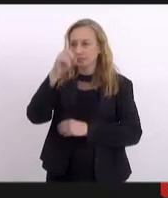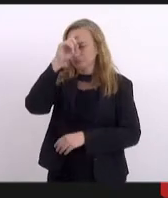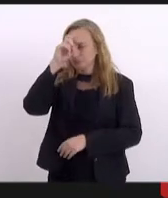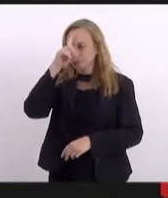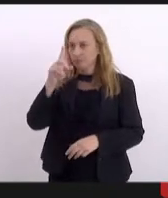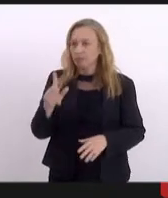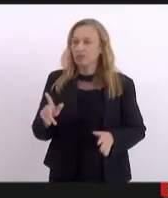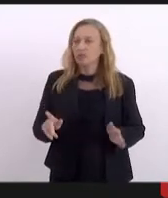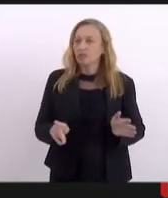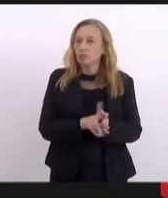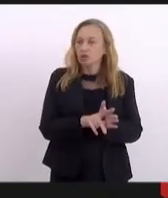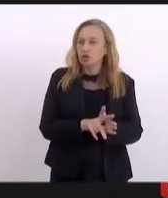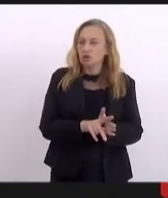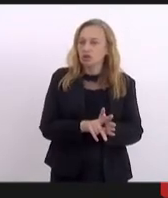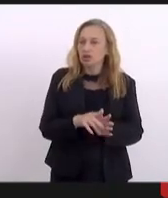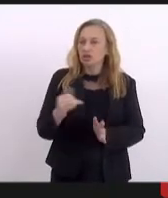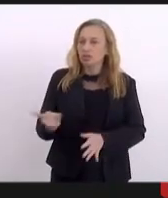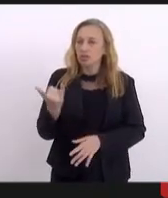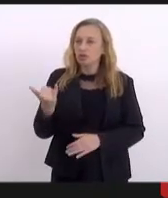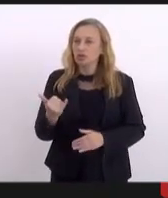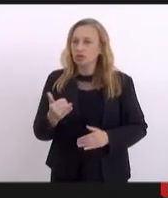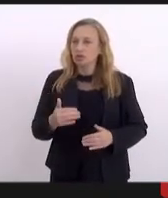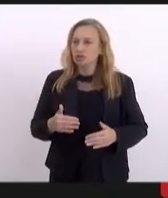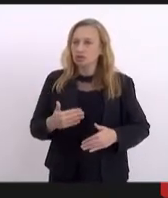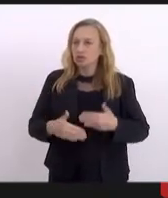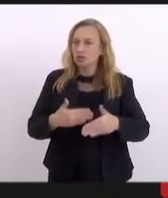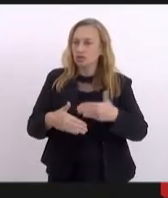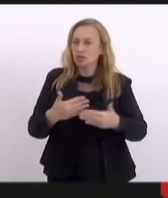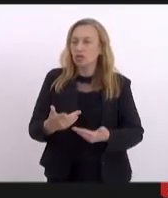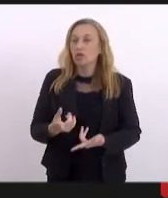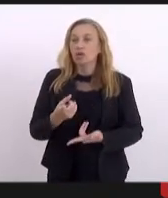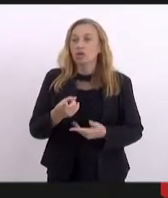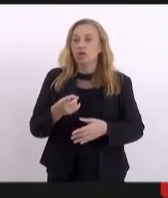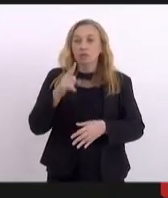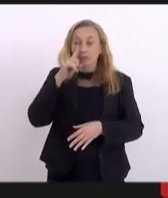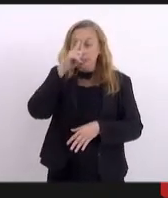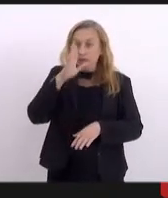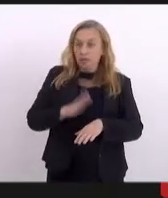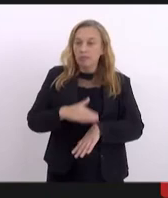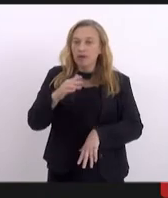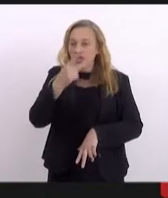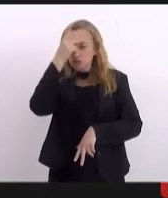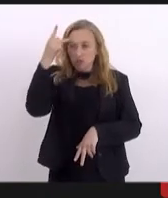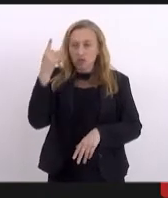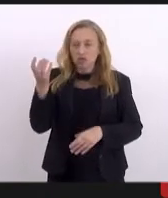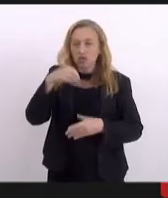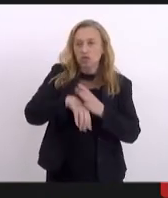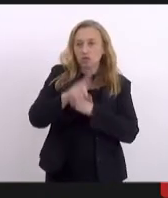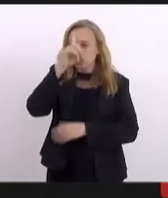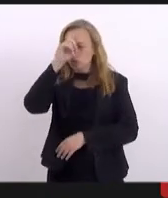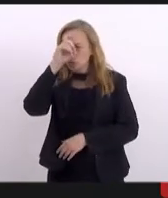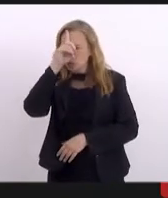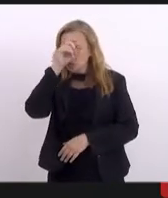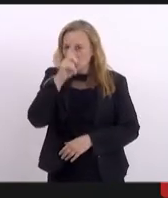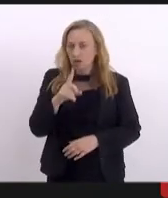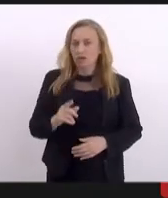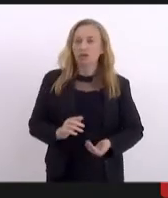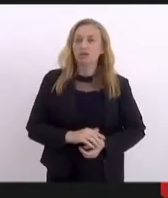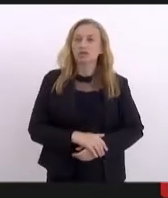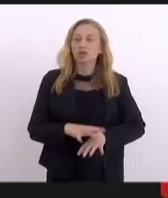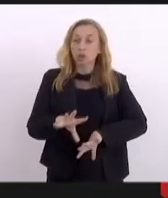emeritório deve prosperar, tendo em vista o maior risco que os pacientes internados correm em serem